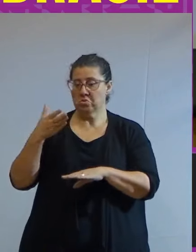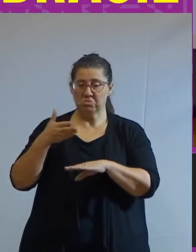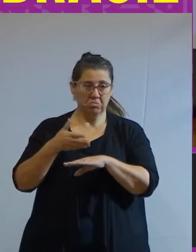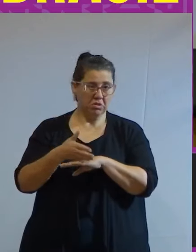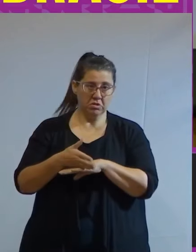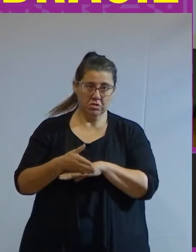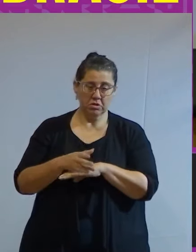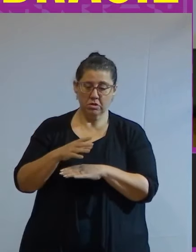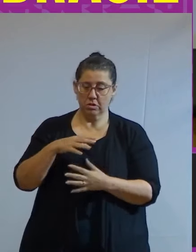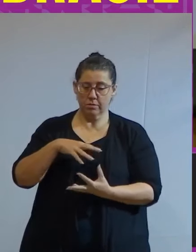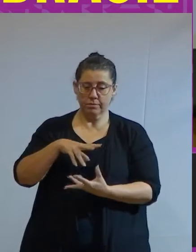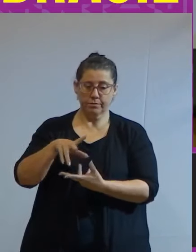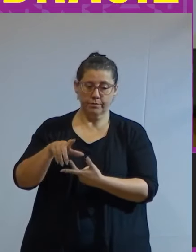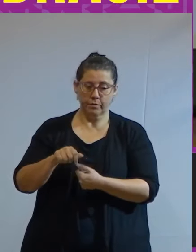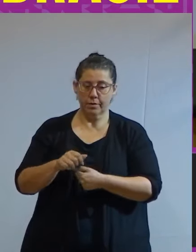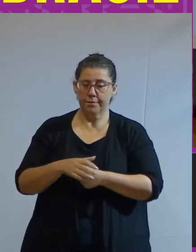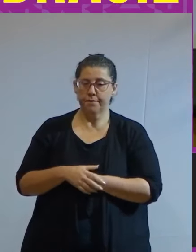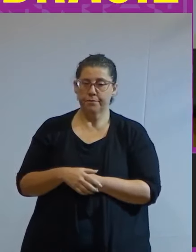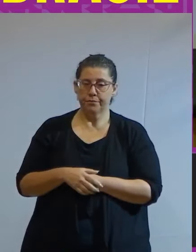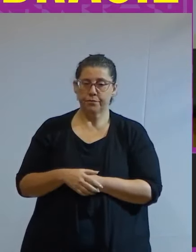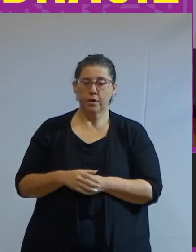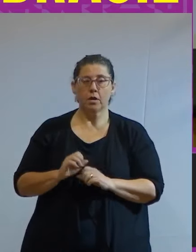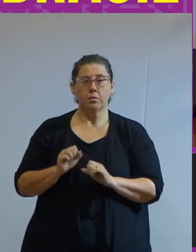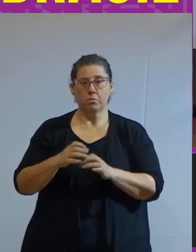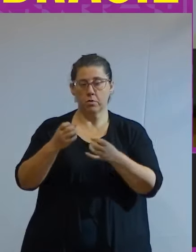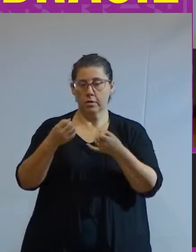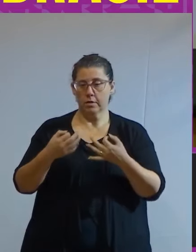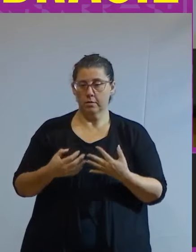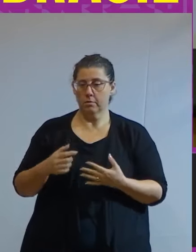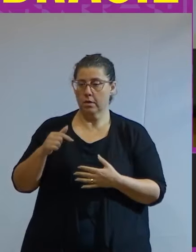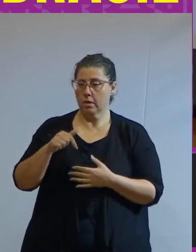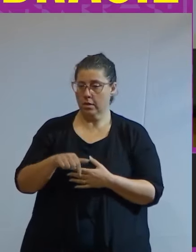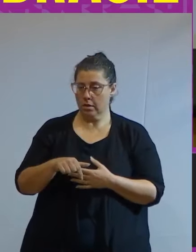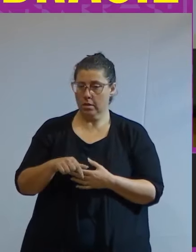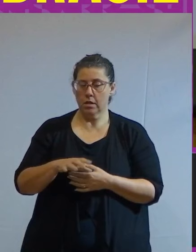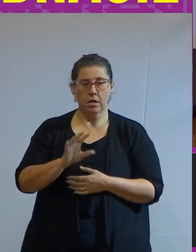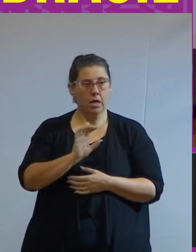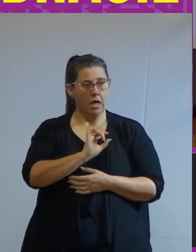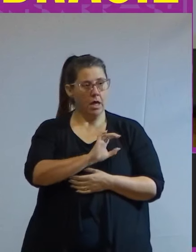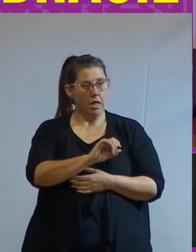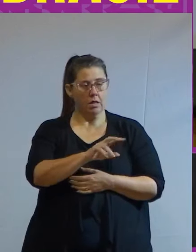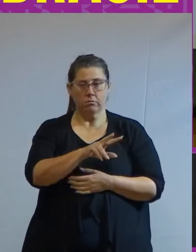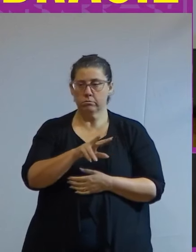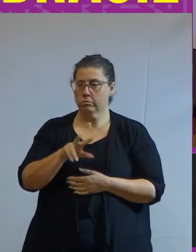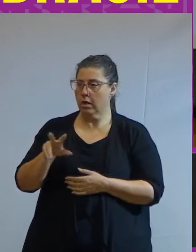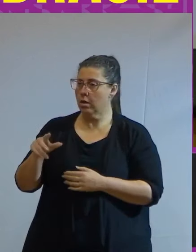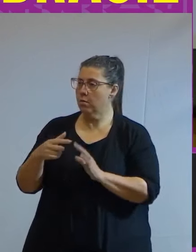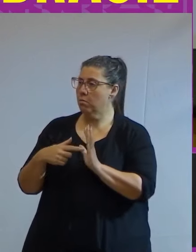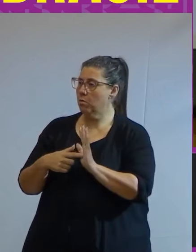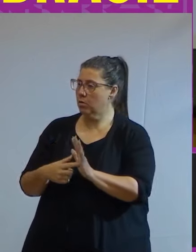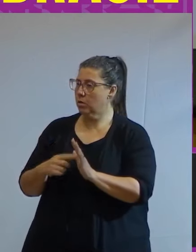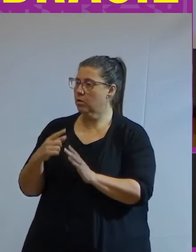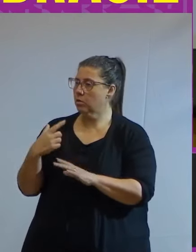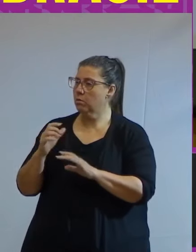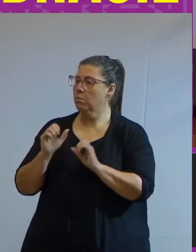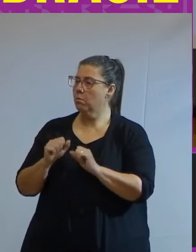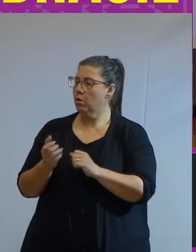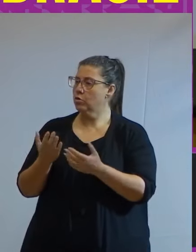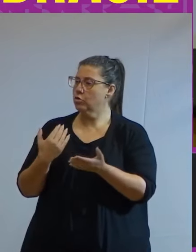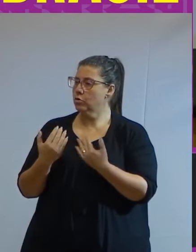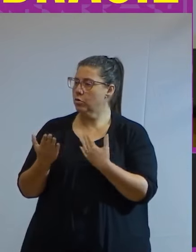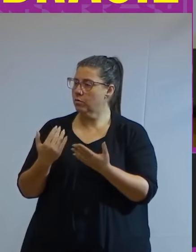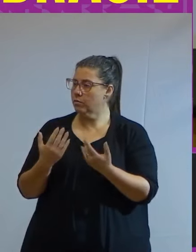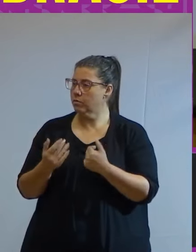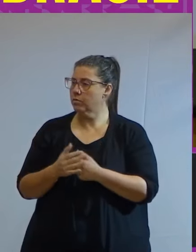a esse mundo das finanças e poder falar que está olhando para cada um de vocês e mostrar que a gente pode conversar sobre esse